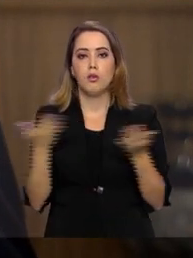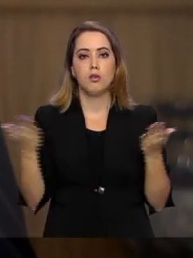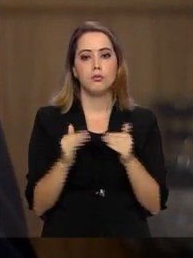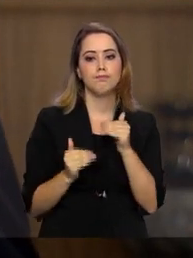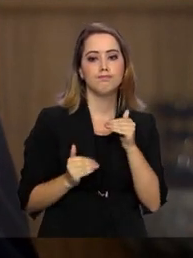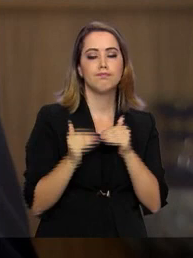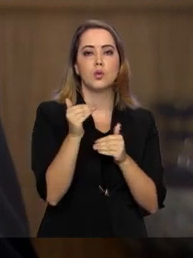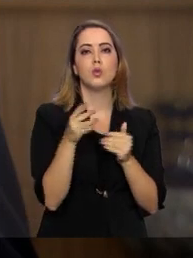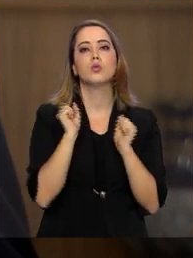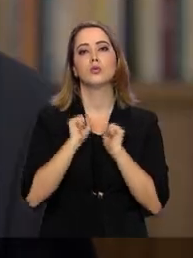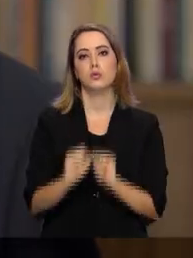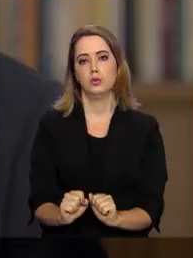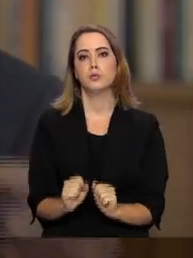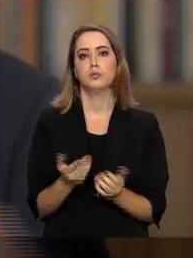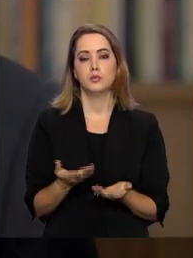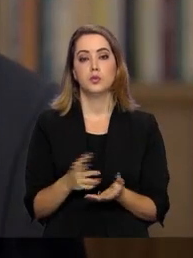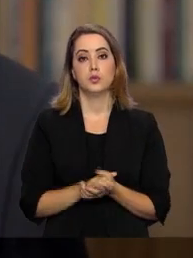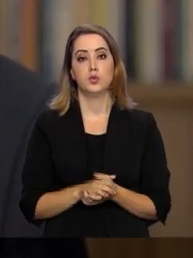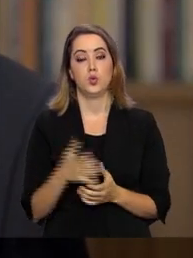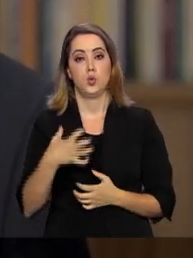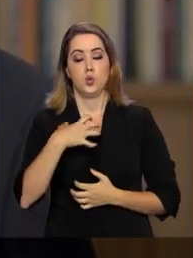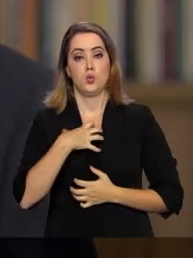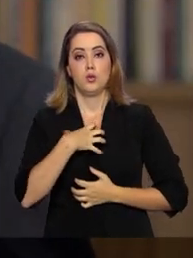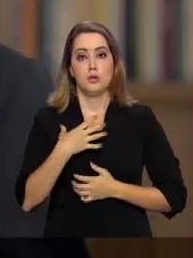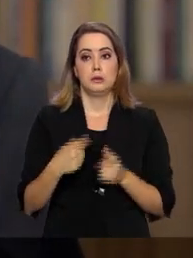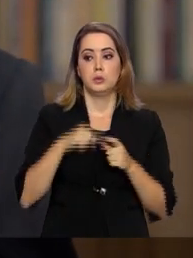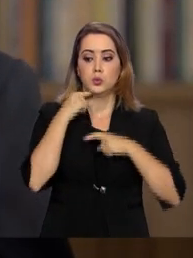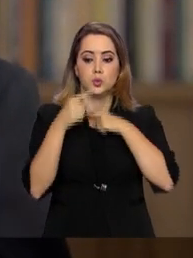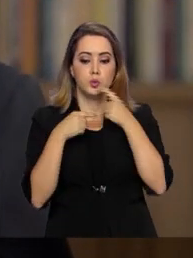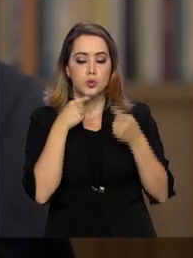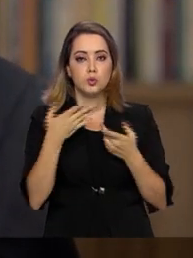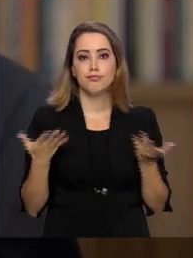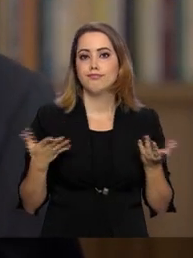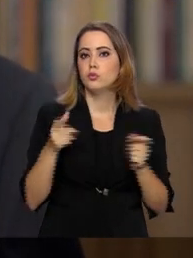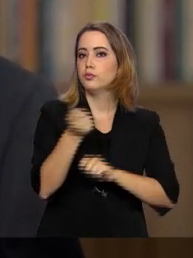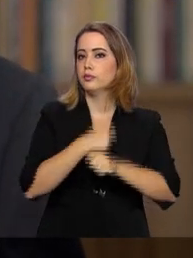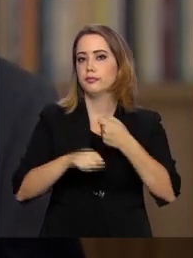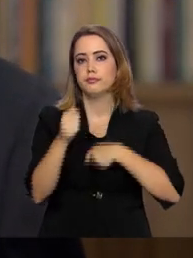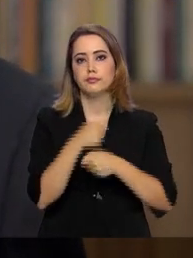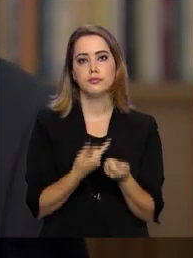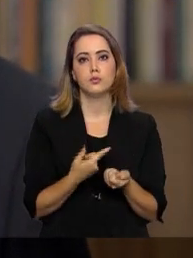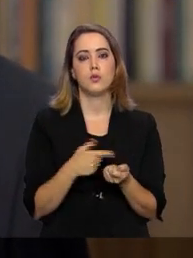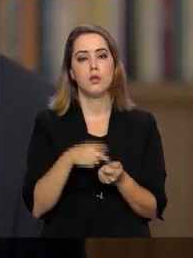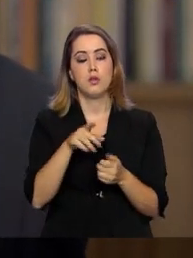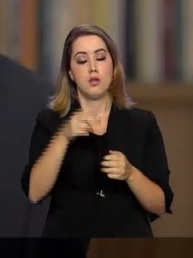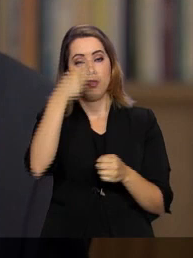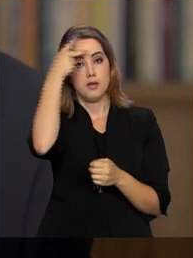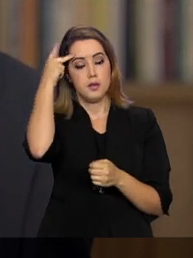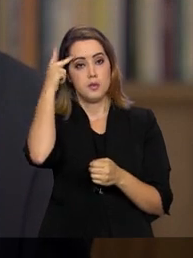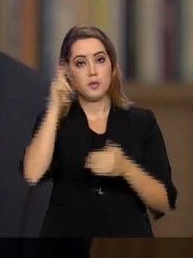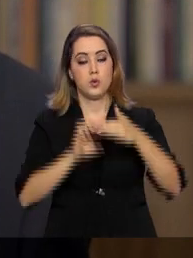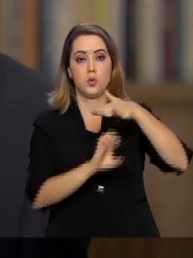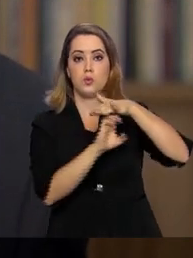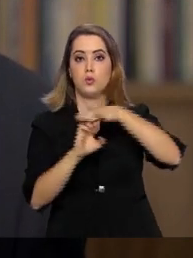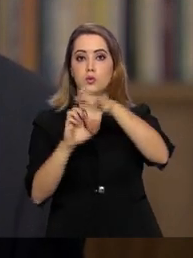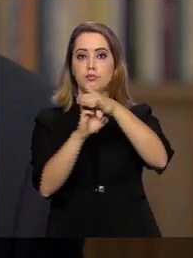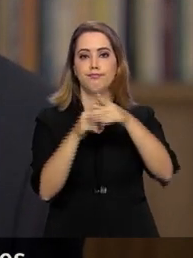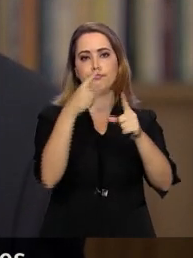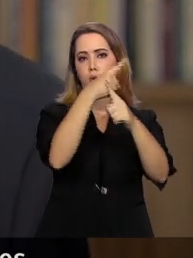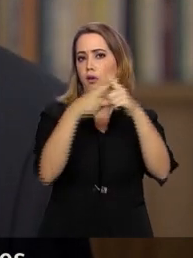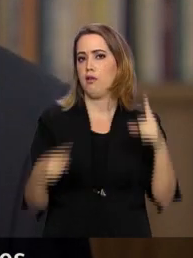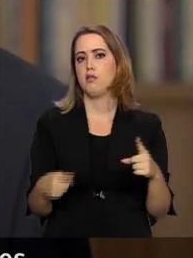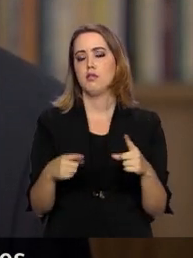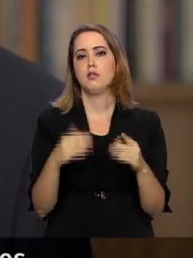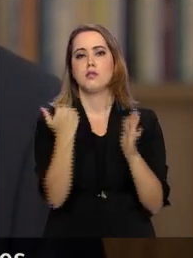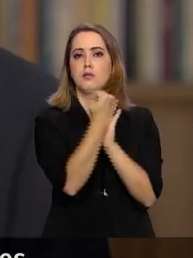dos limites aceitáveis. O clima de insegurança tomou conta da economia. Os investidores cancelaram seus projetos.